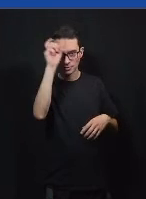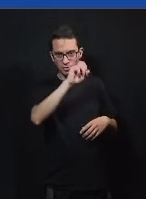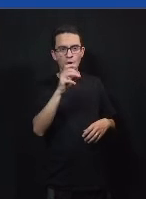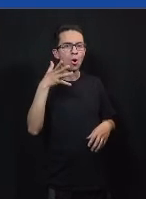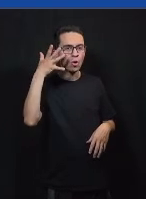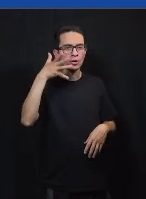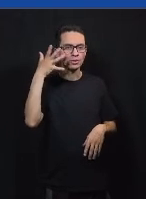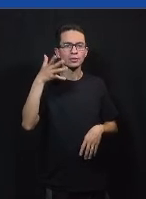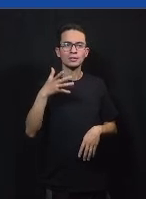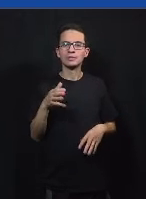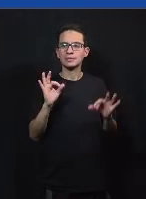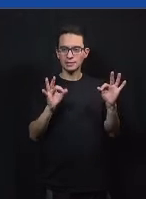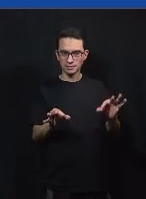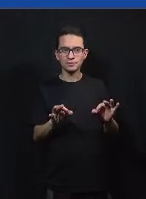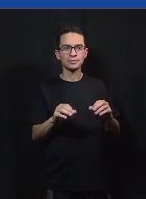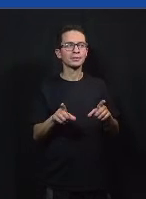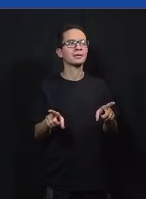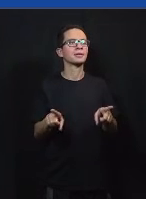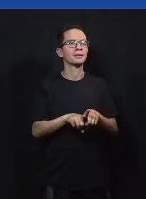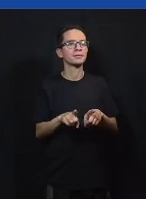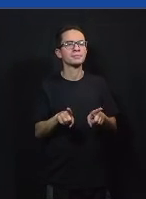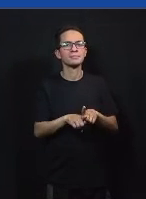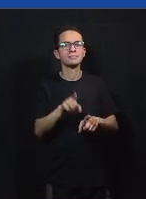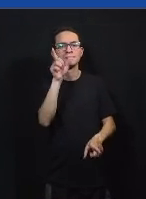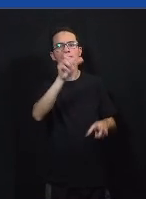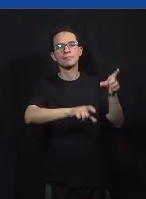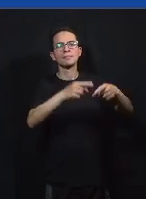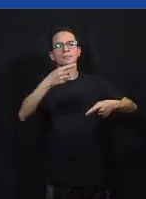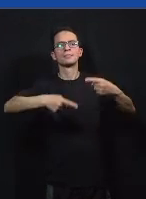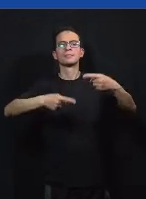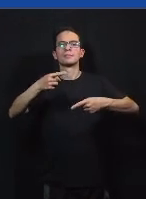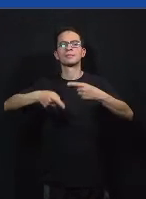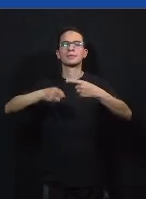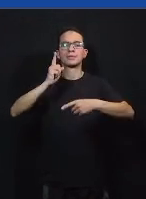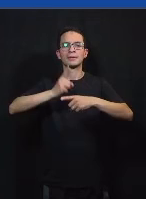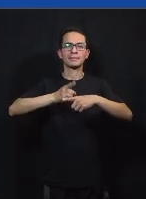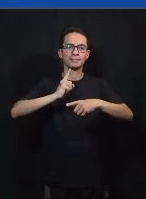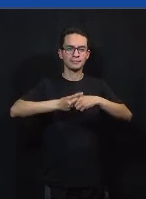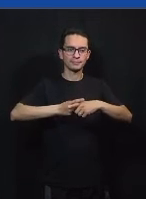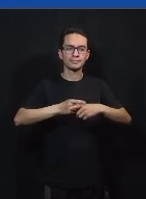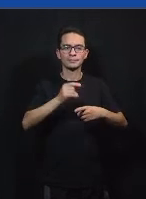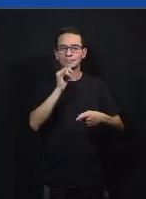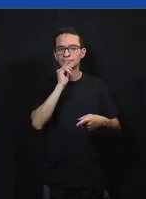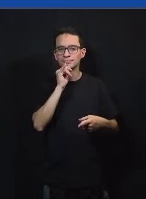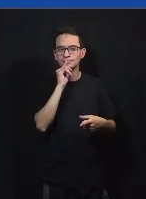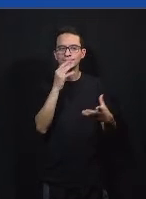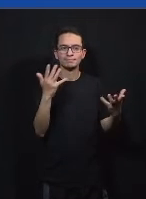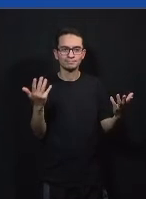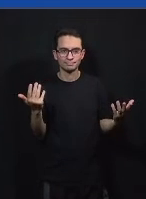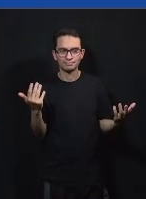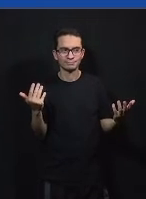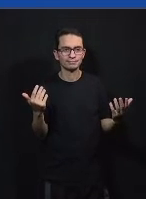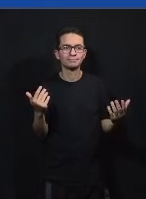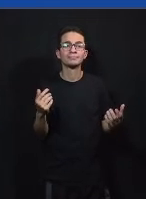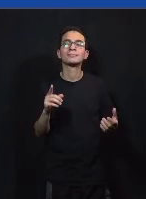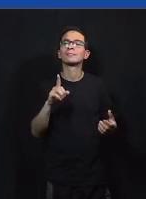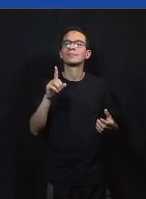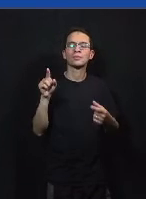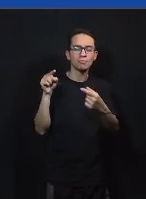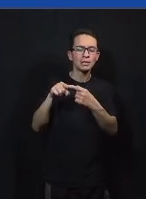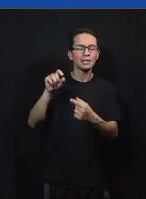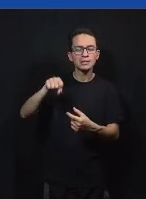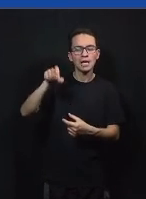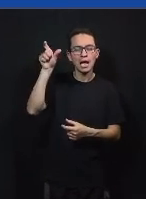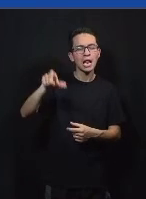no que ele está falando esse modelo de debate particular que a gente usa que o modelo que está o Pouper ele é mais lento ele tem essas